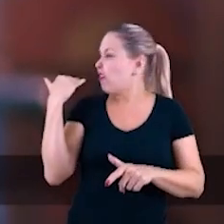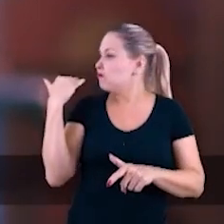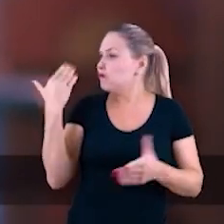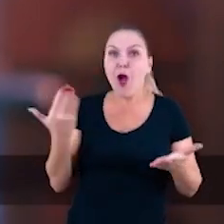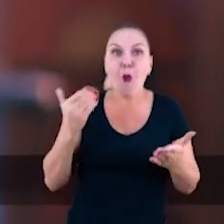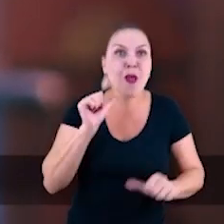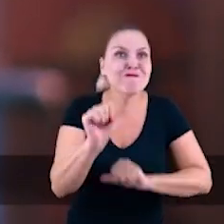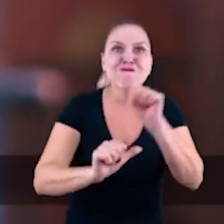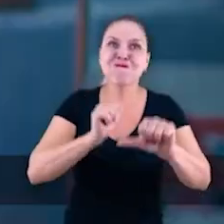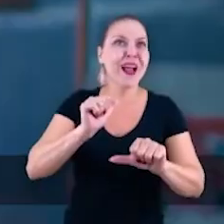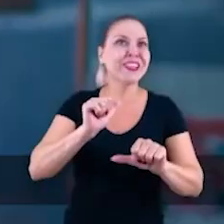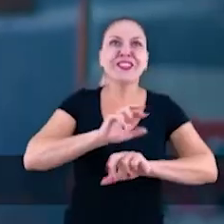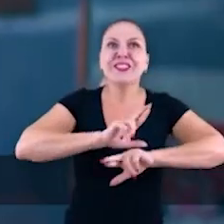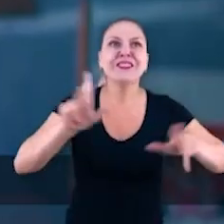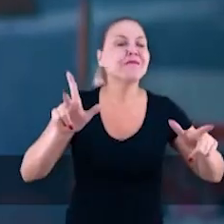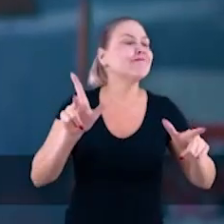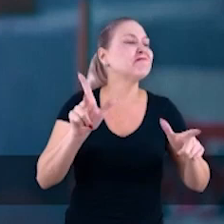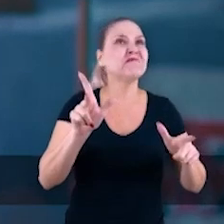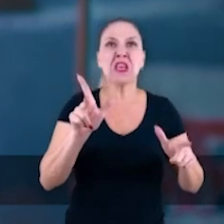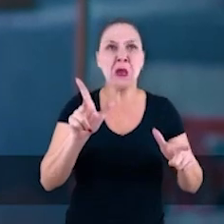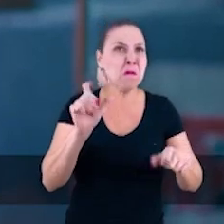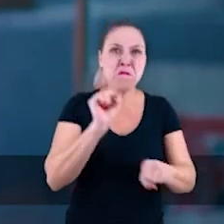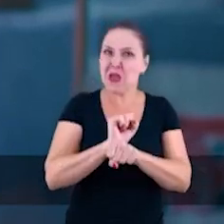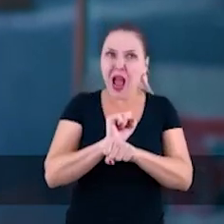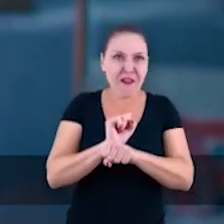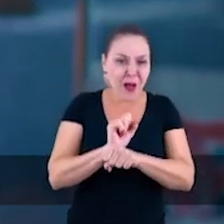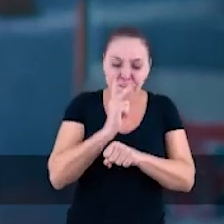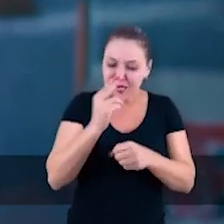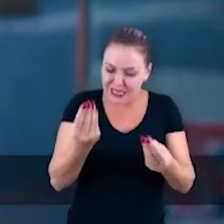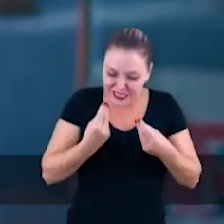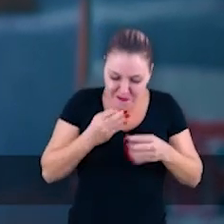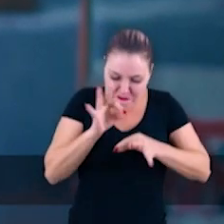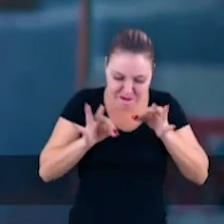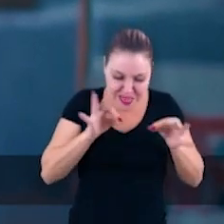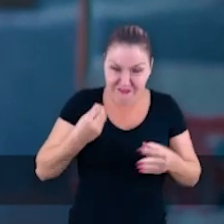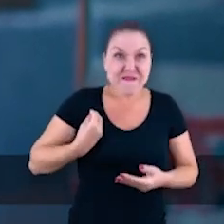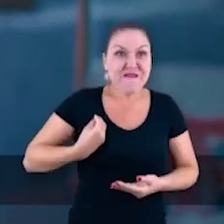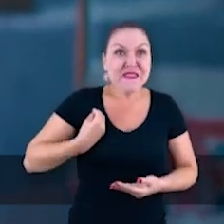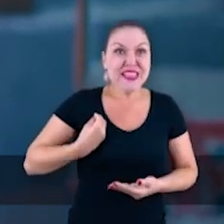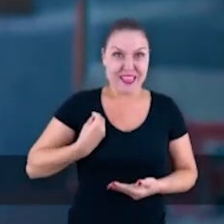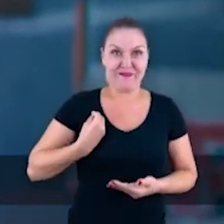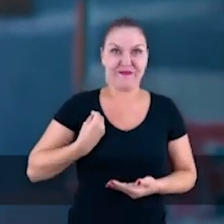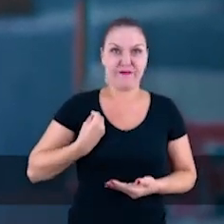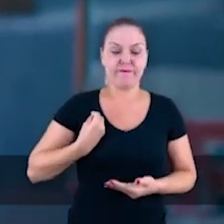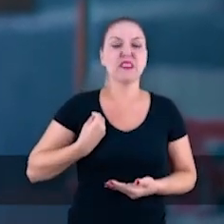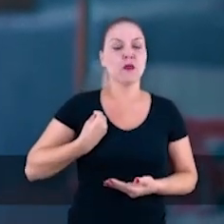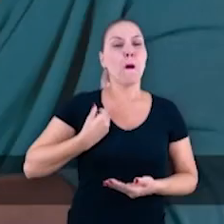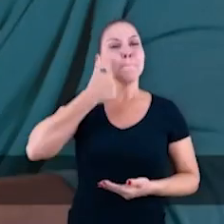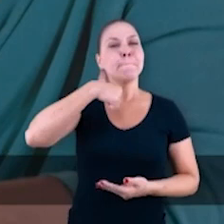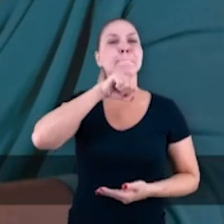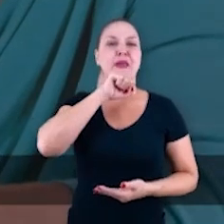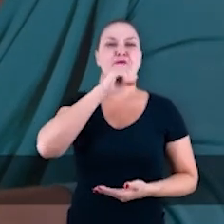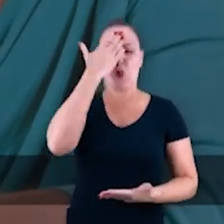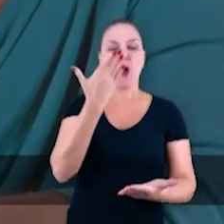diferente do que fui. Eu não esperava, né, assim, que eu fosse presenteada com uma mãe.